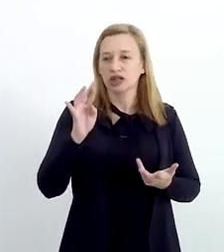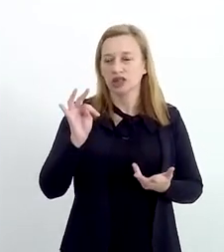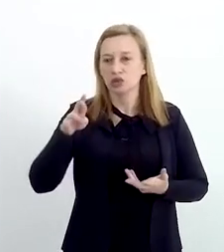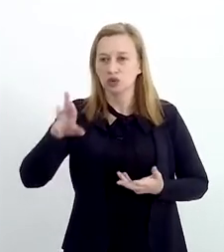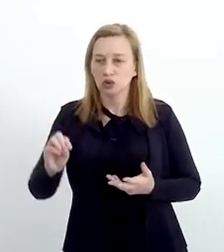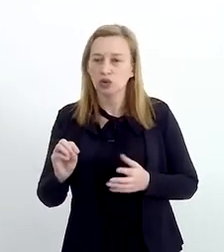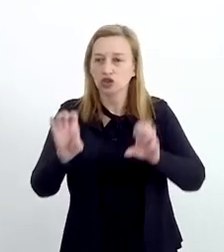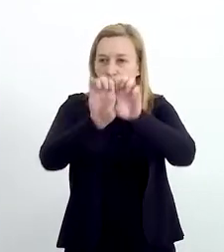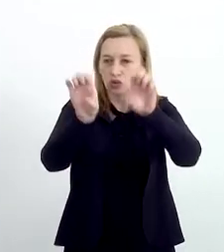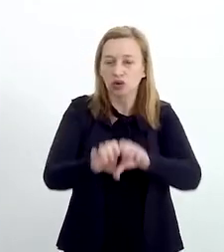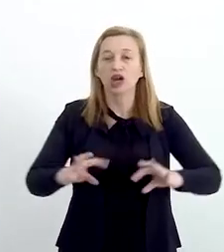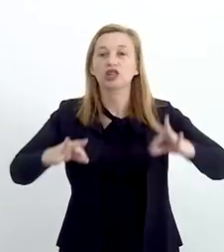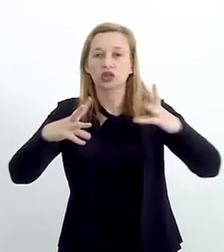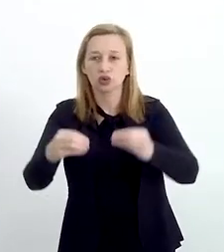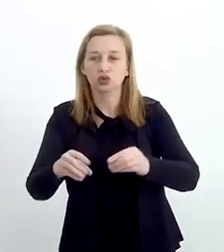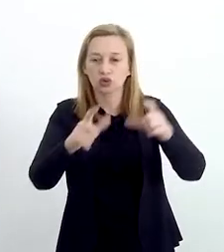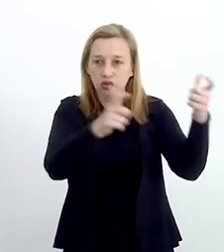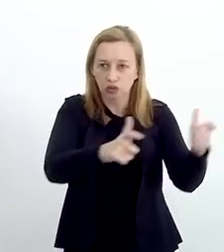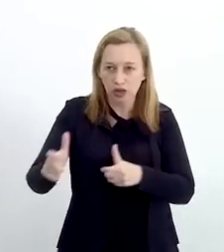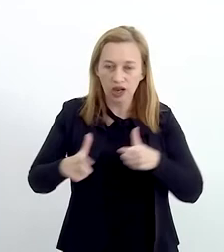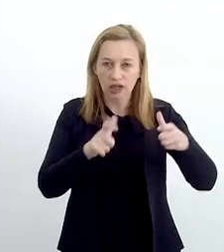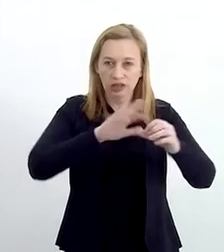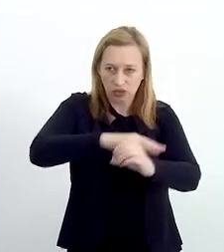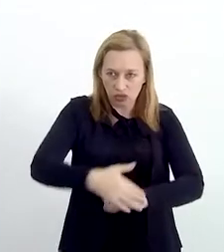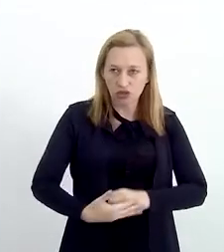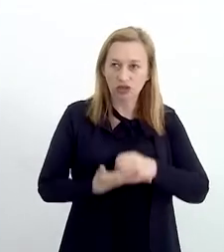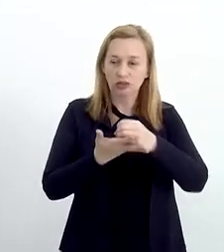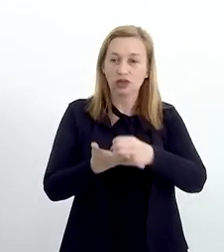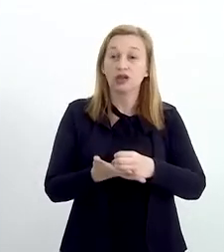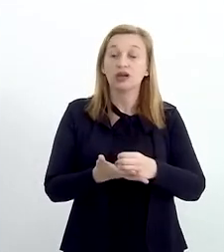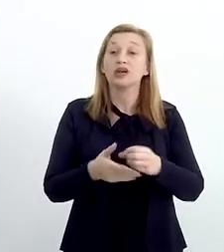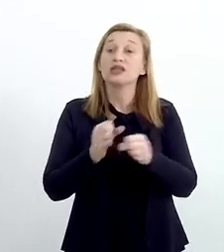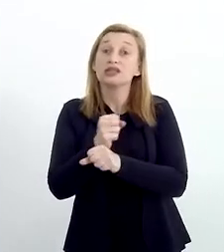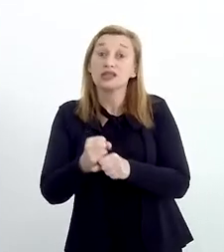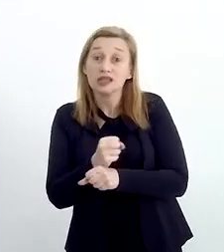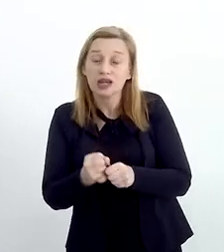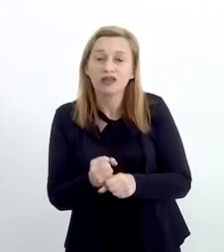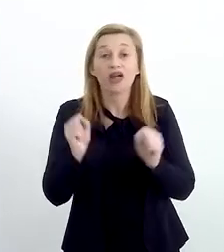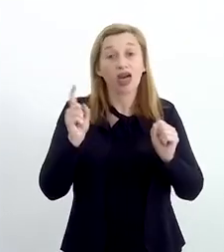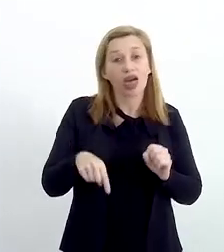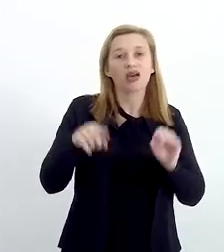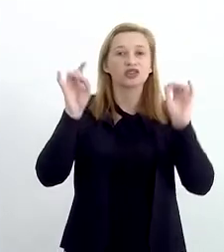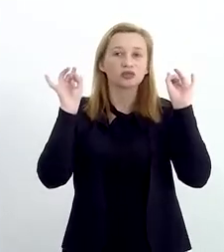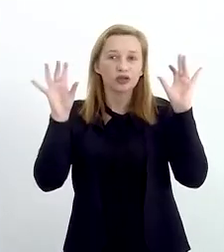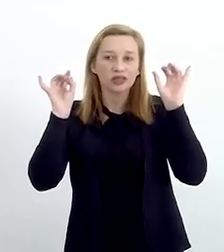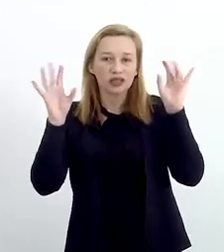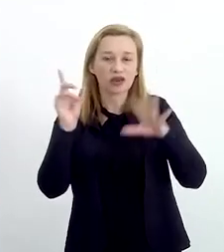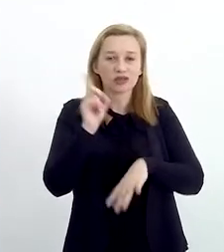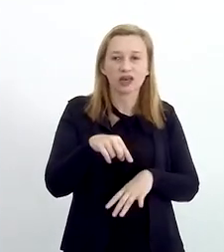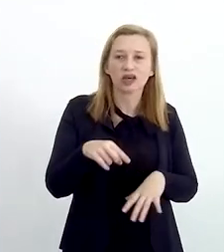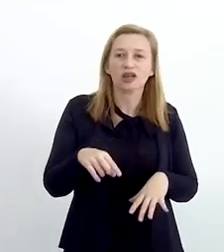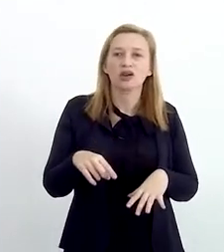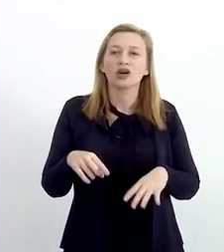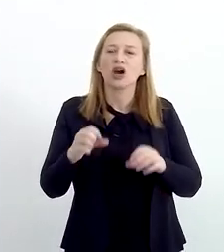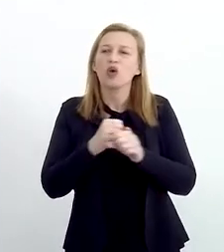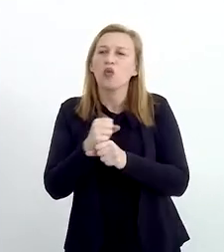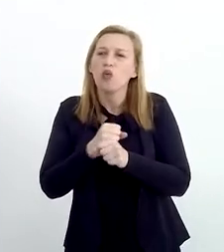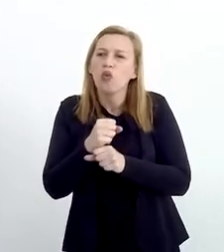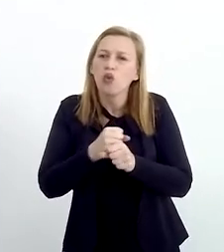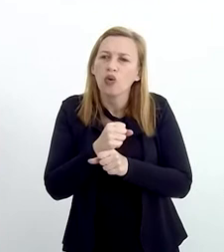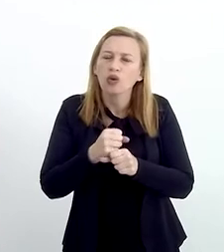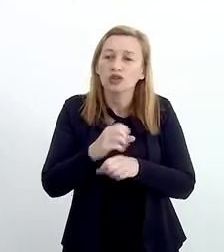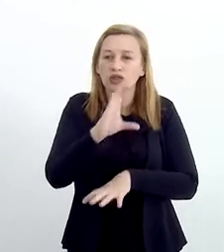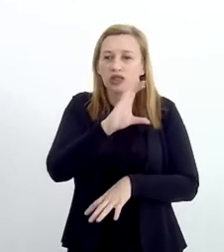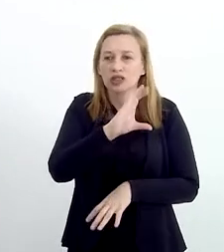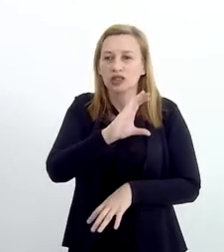que estão efetivamente estruturadas em torno da sustentabilidade. E esse ano é um ano muito especial, porque, afinal de